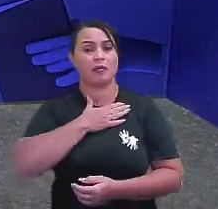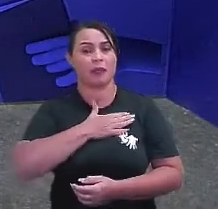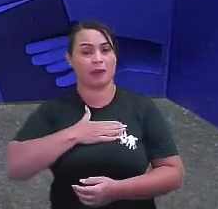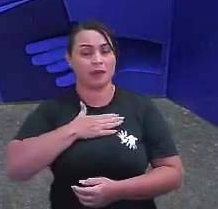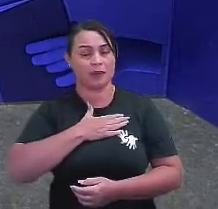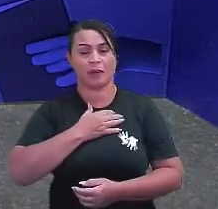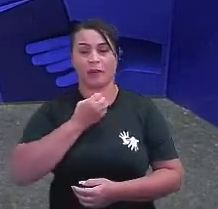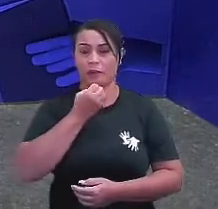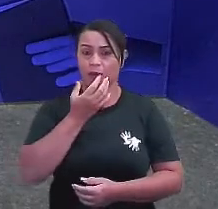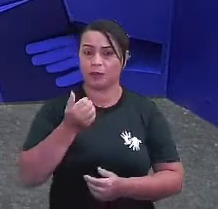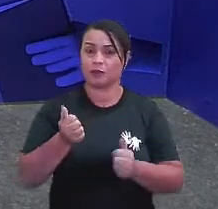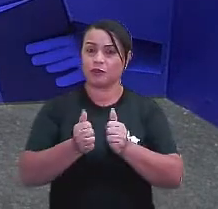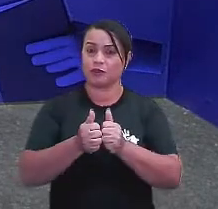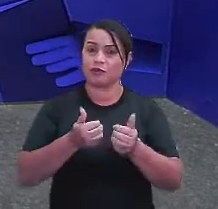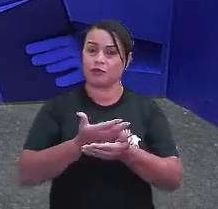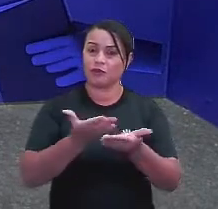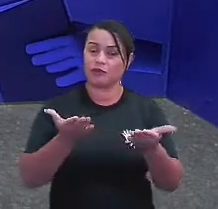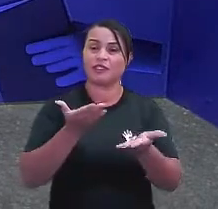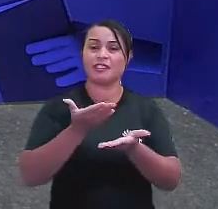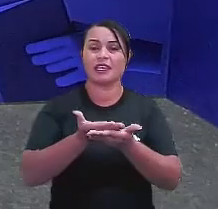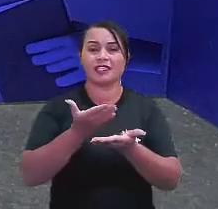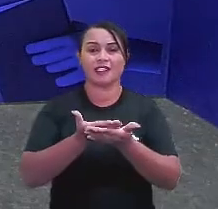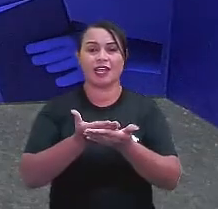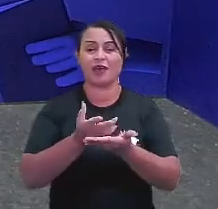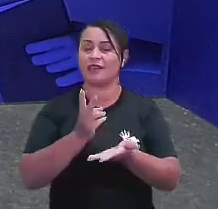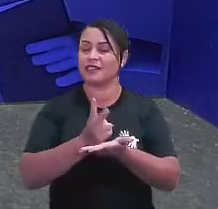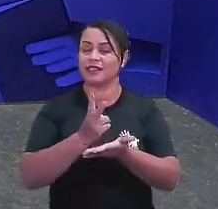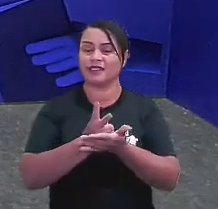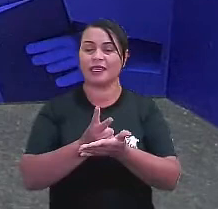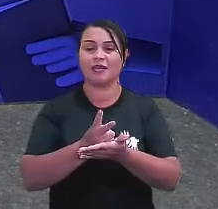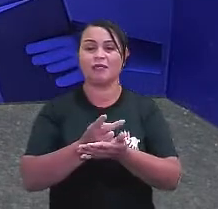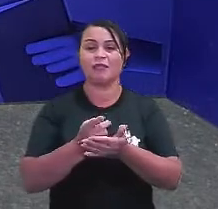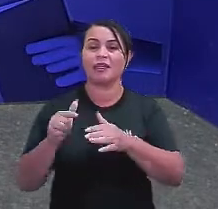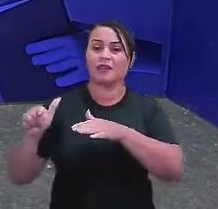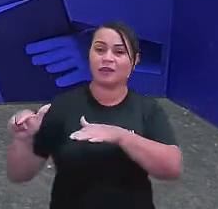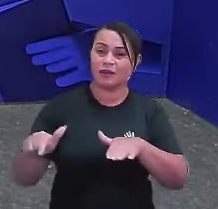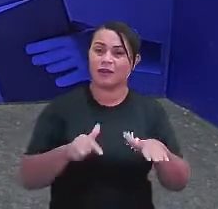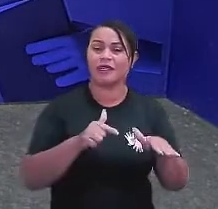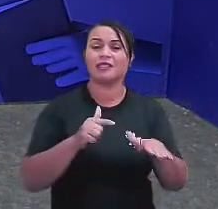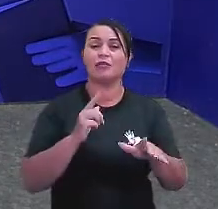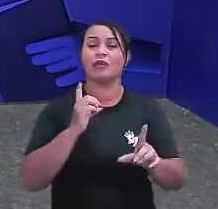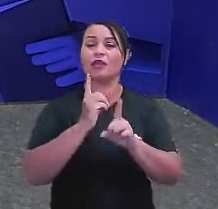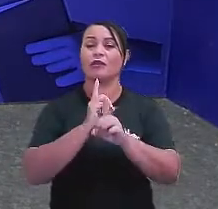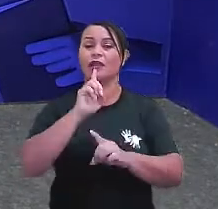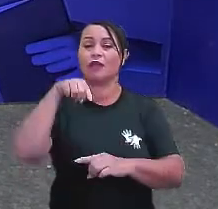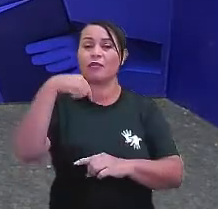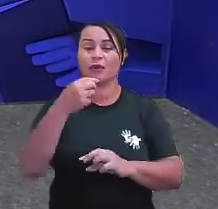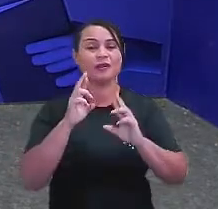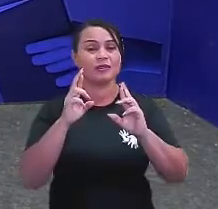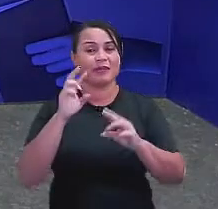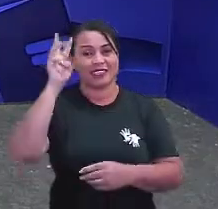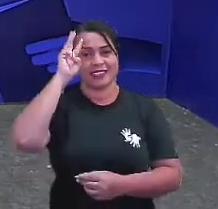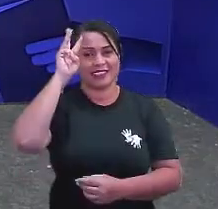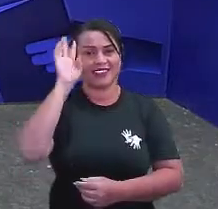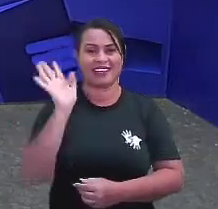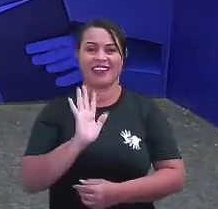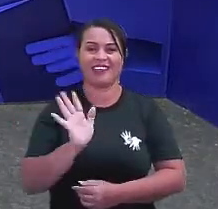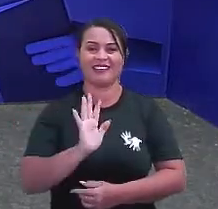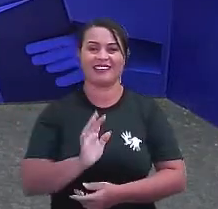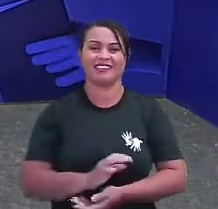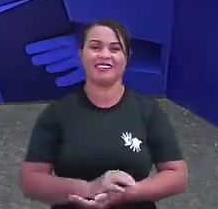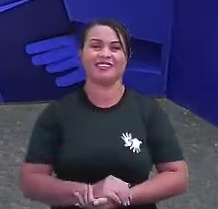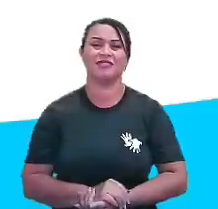uma grande satisfação estar aqui nas aulas toda semana. E eu espero encontrá-los na próxima terça-feira. Até lá!